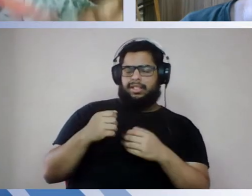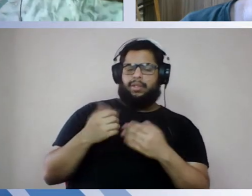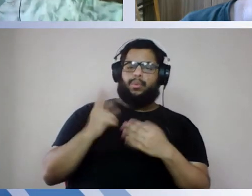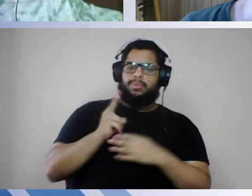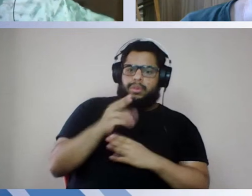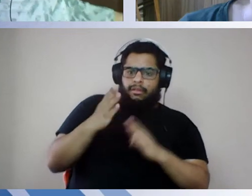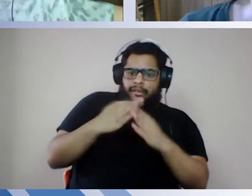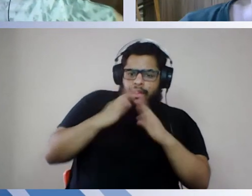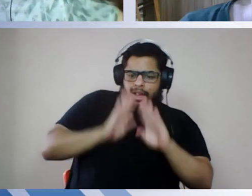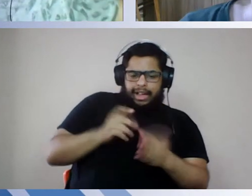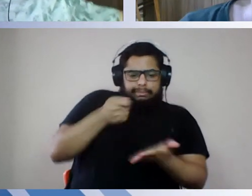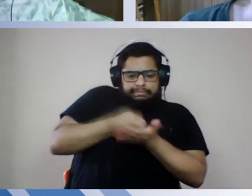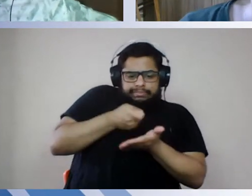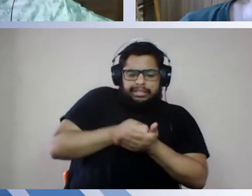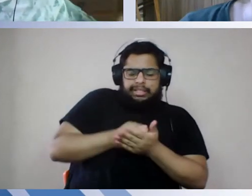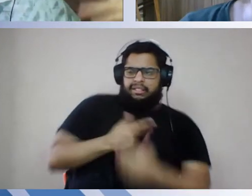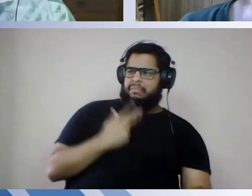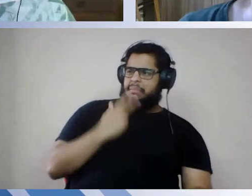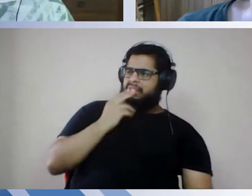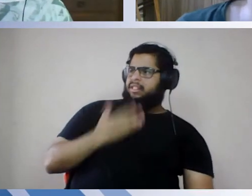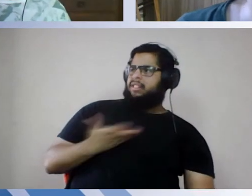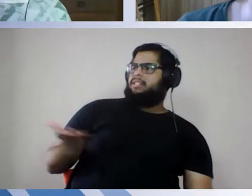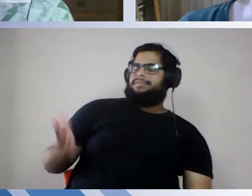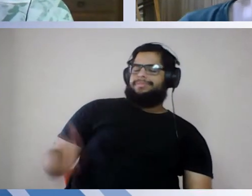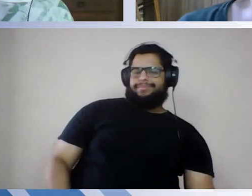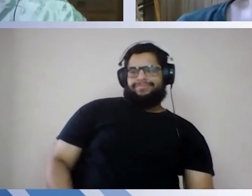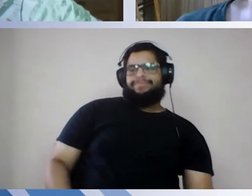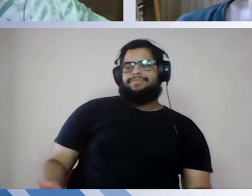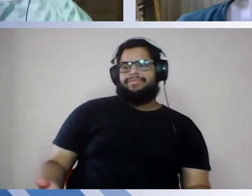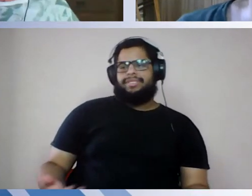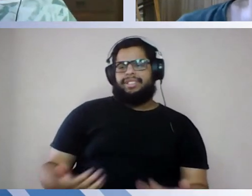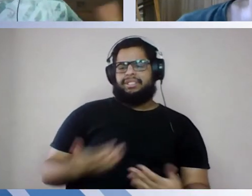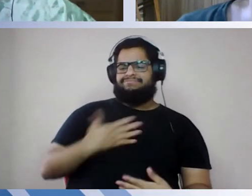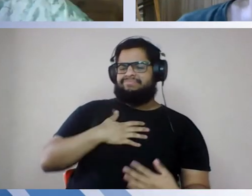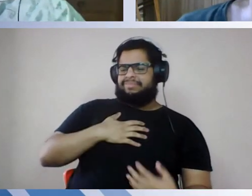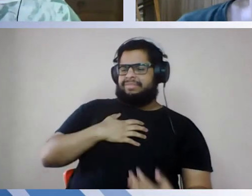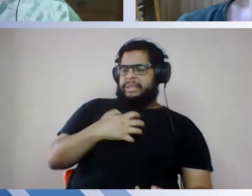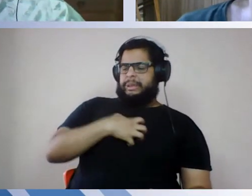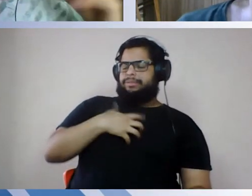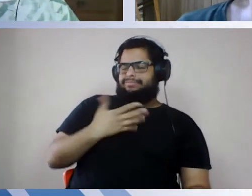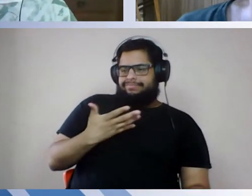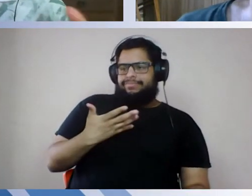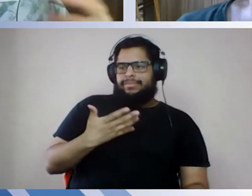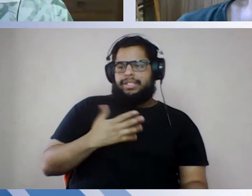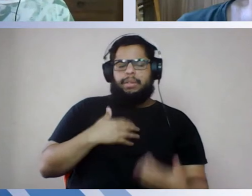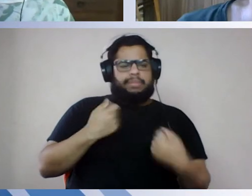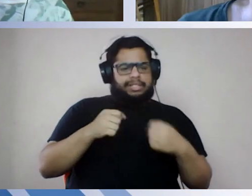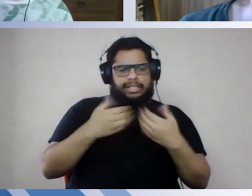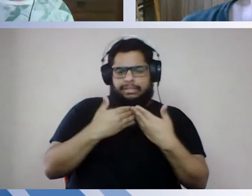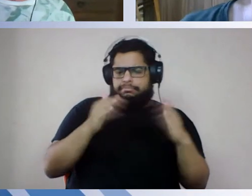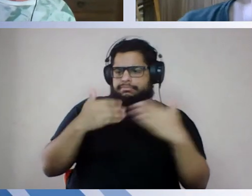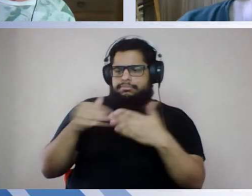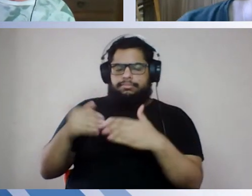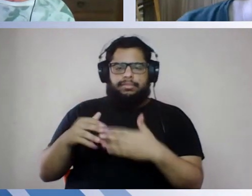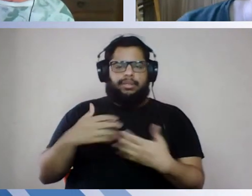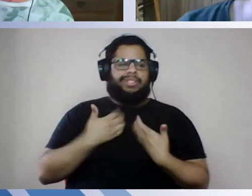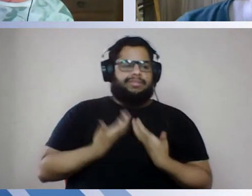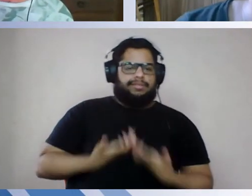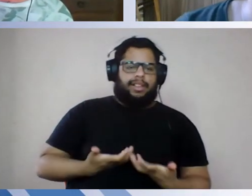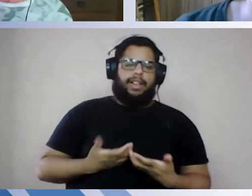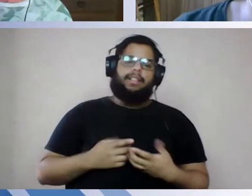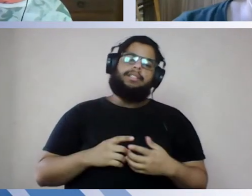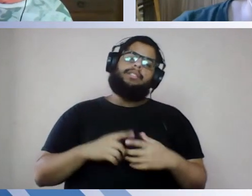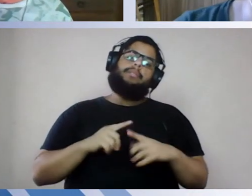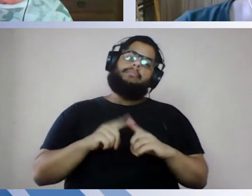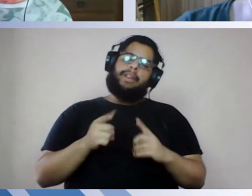acaba sendo visto como um vilão, né, quer dizer, por que que não libera isso? Tem que liberar, tem que liberar, tem que liberar, mas seria uma atitude